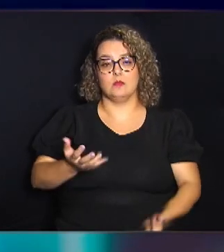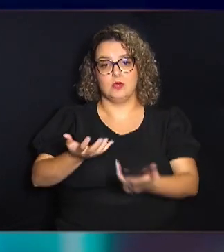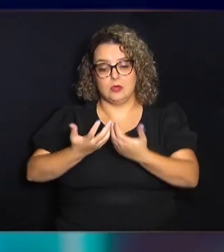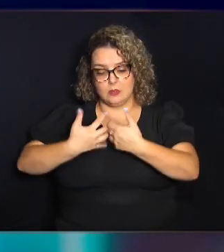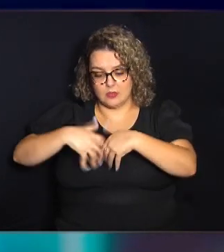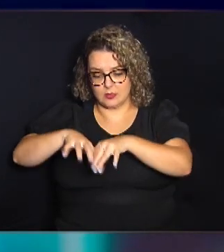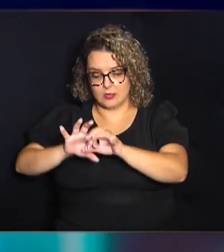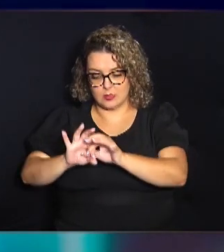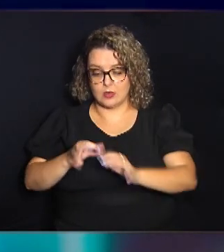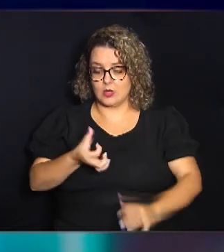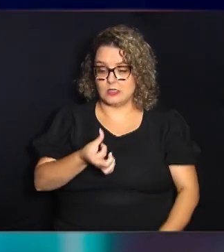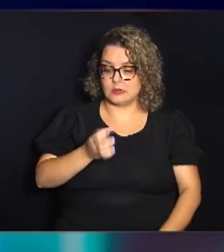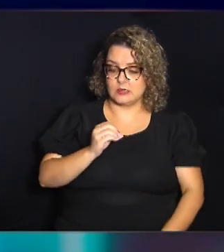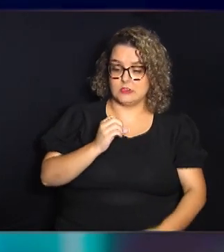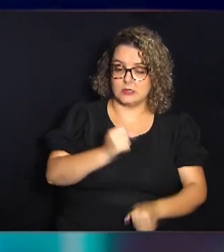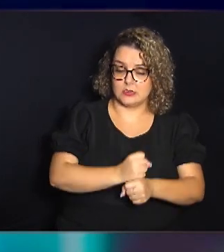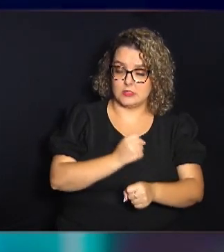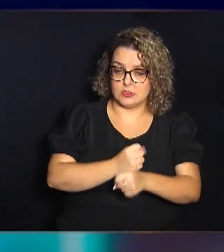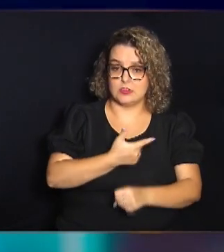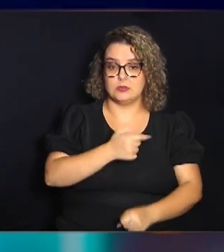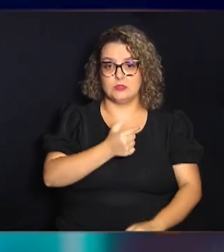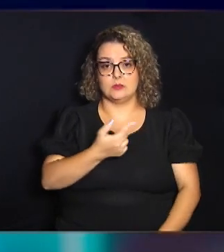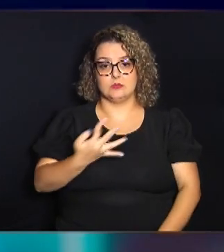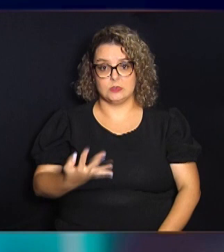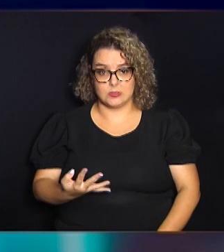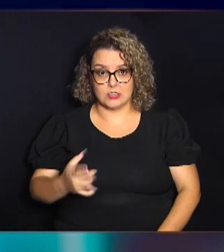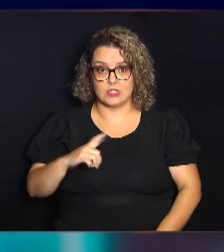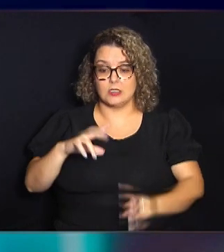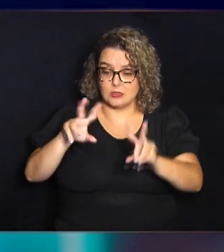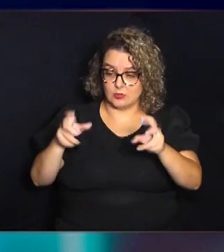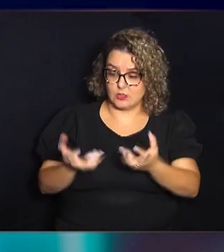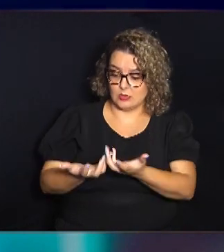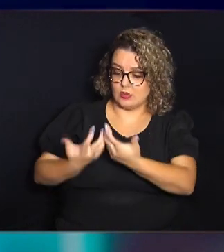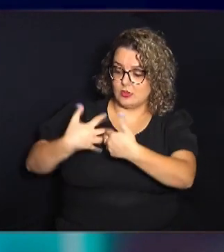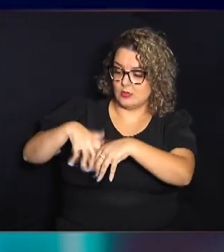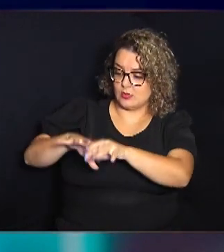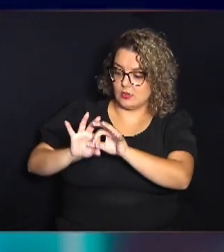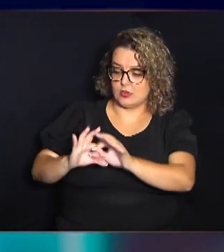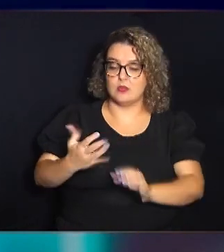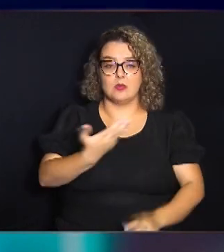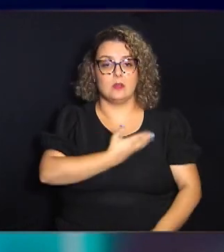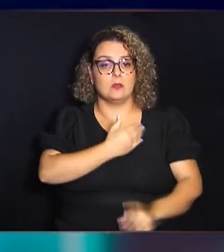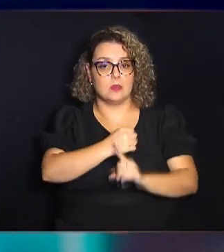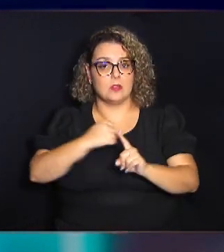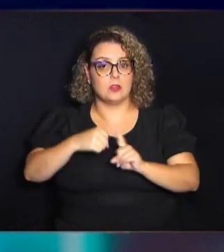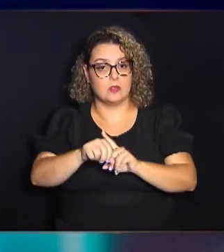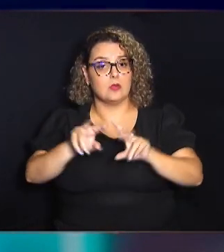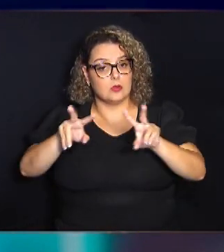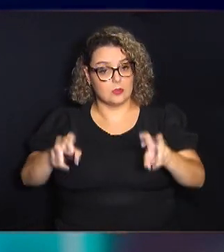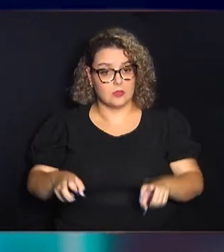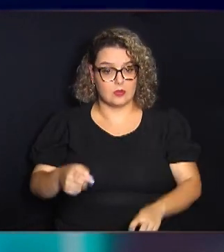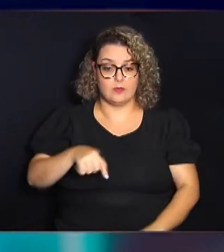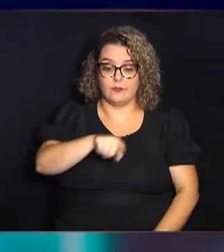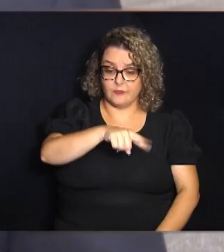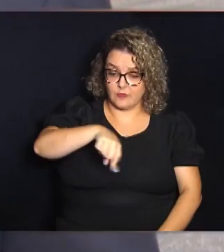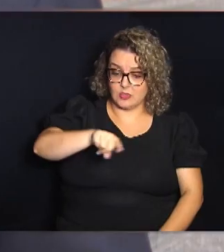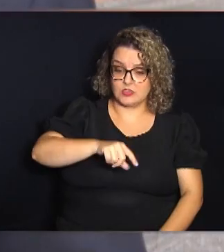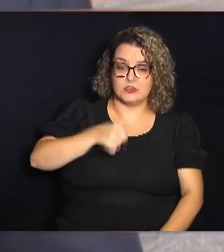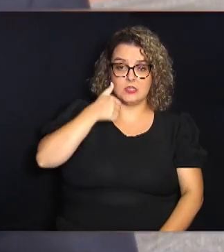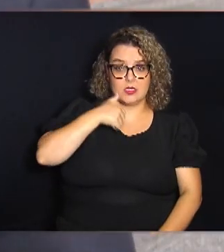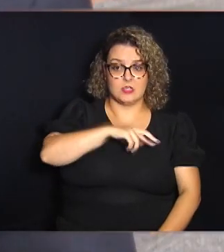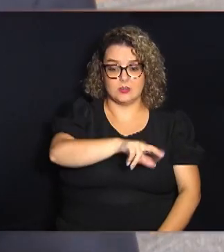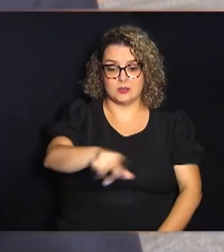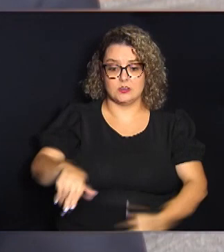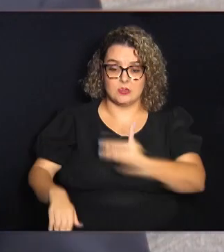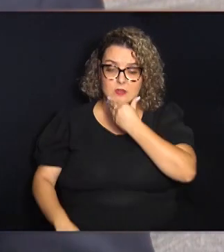completa 60 anos em 2024, tem o tema Fraternidade e Amizade Social. E o lema, vós sois todos irmãos e irmãs.